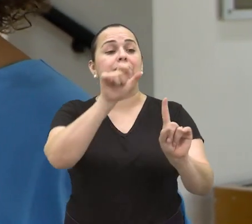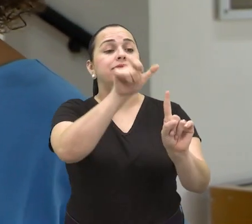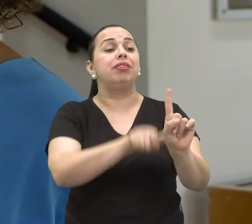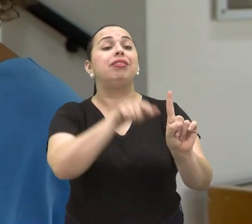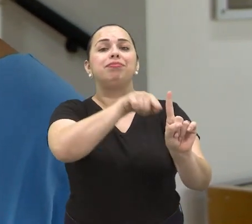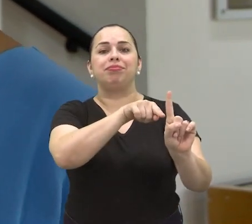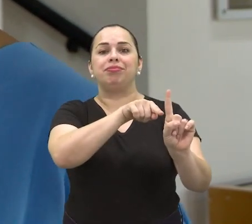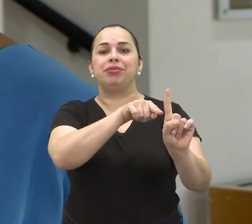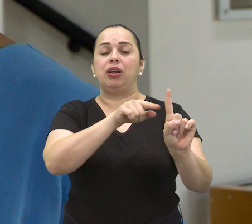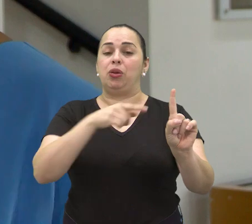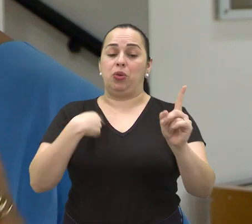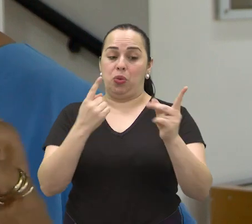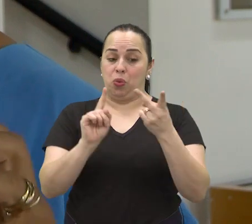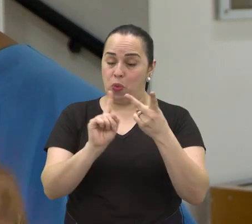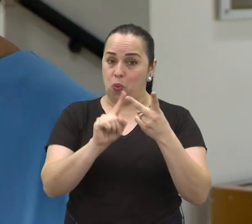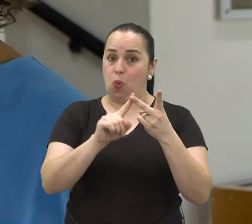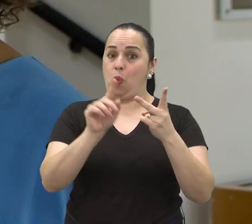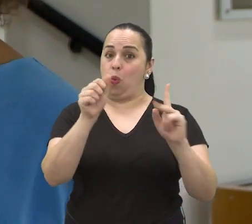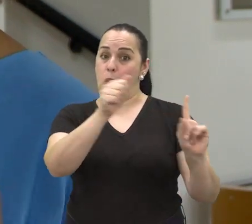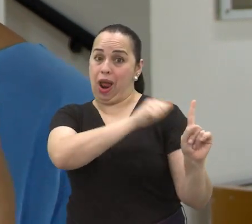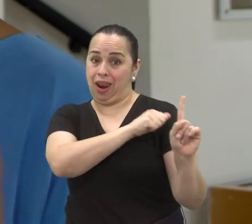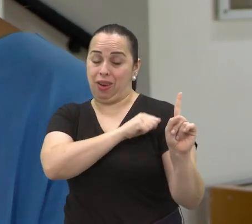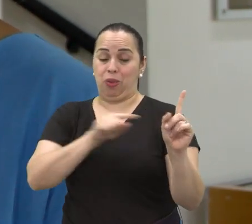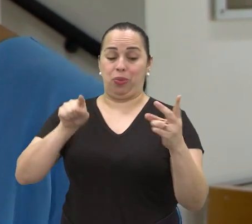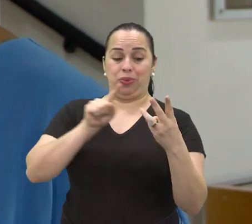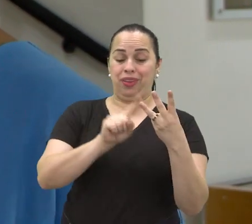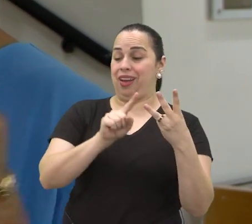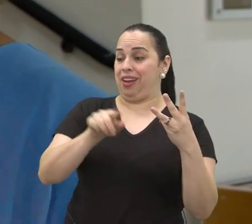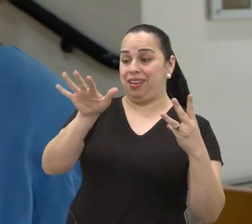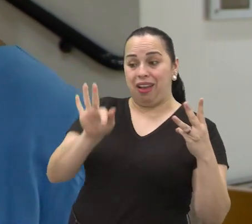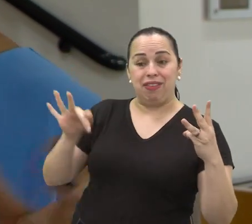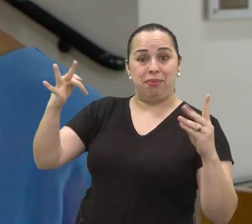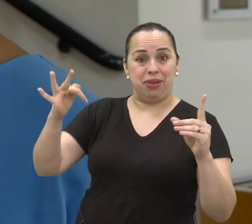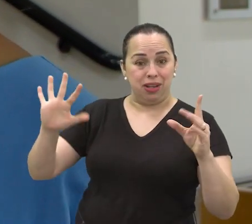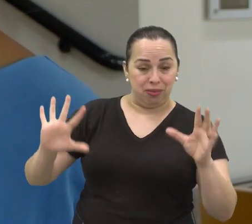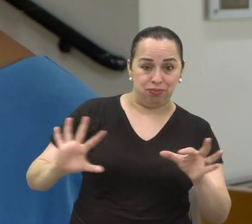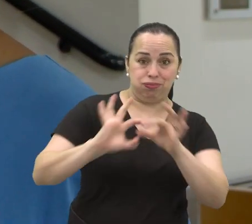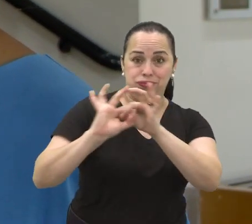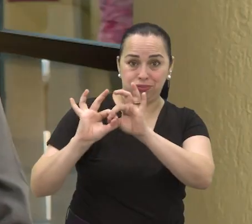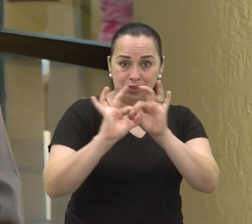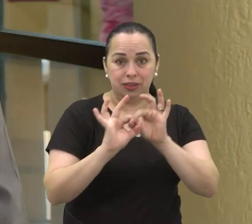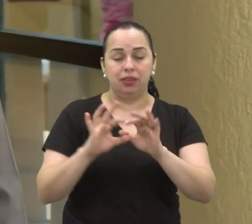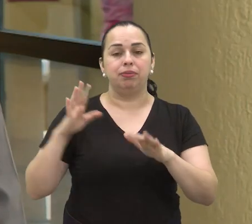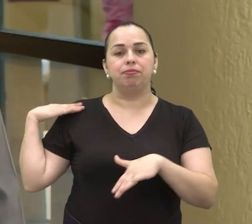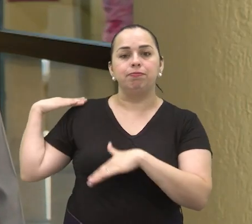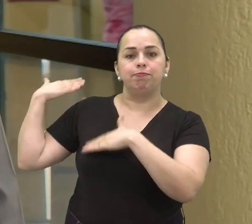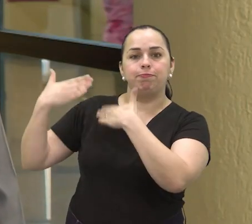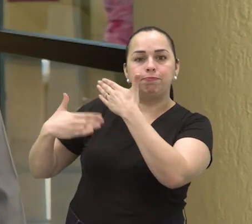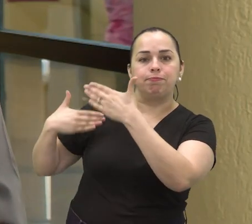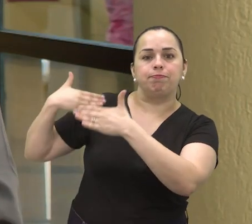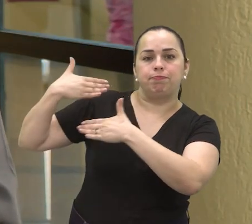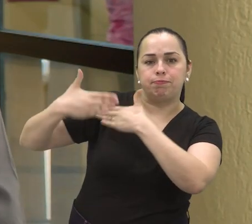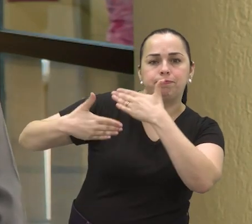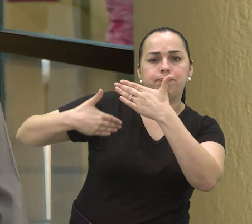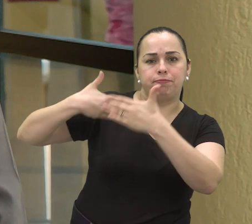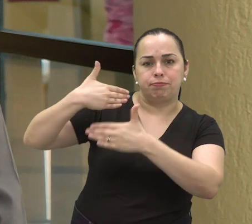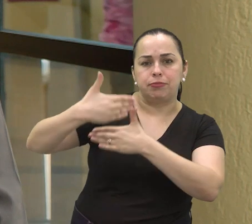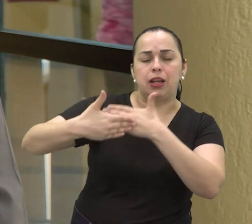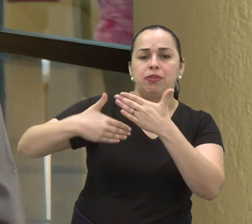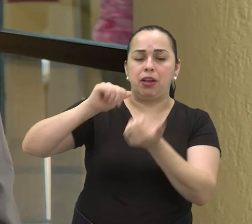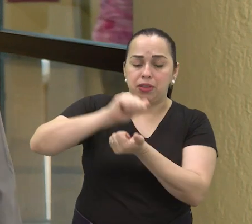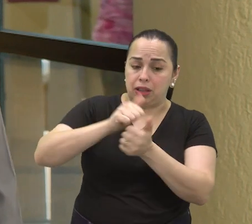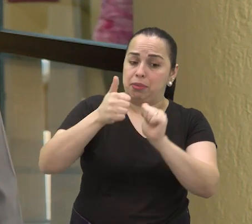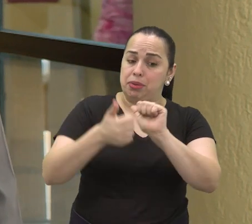coletivo. Entre quem? Entre o aluno, a família, a escola e a sociedade. Com o passar do tempo, o papel do